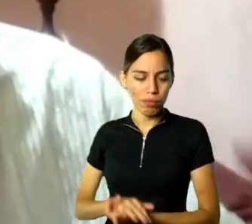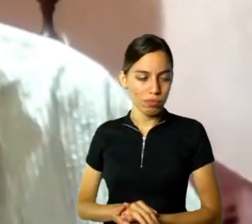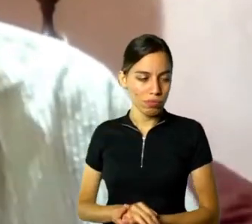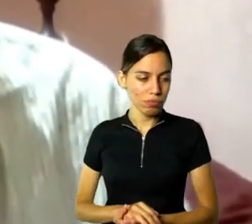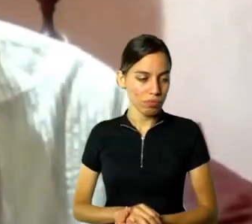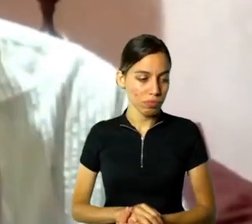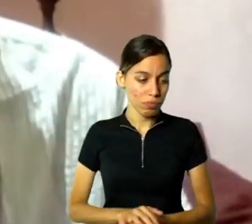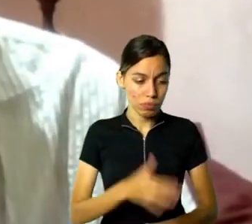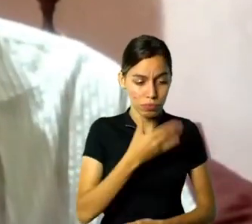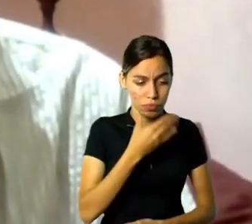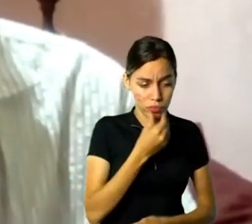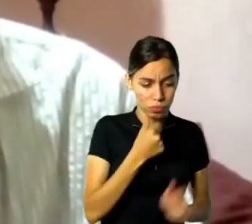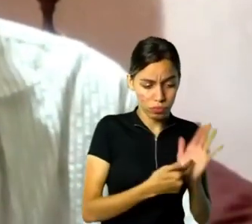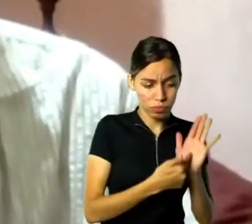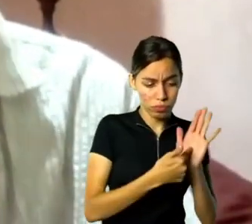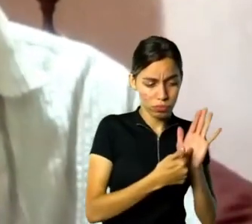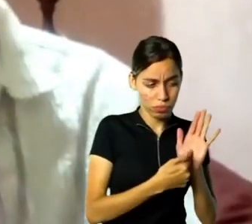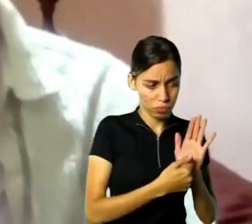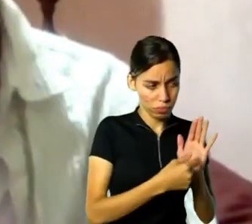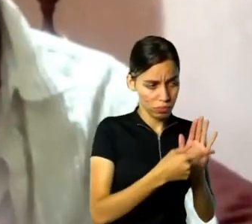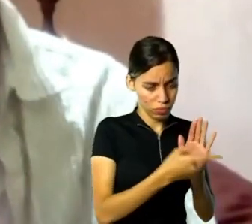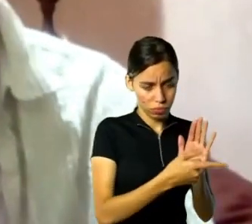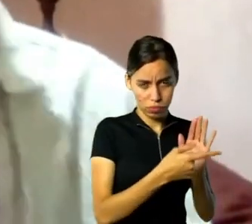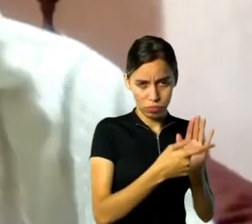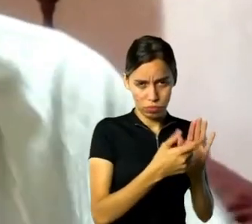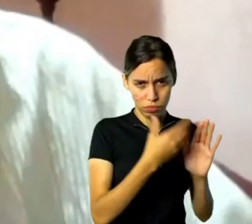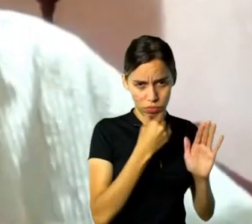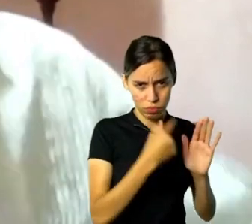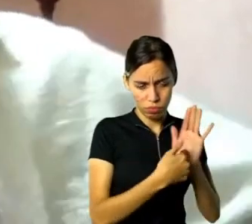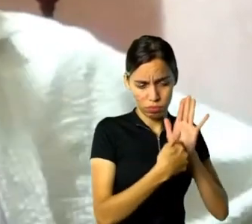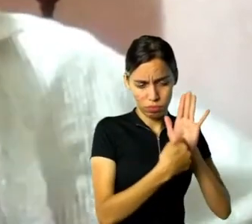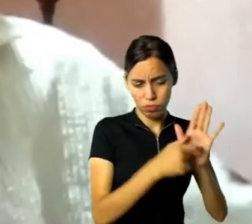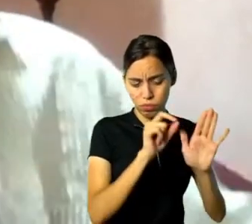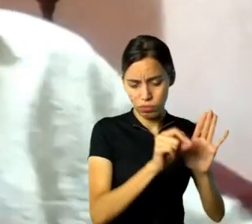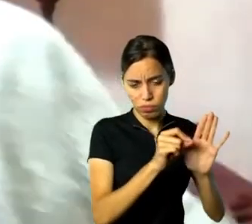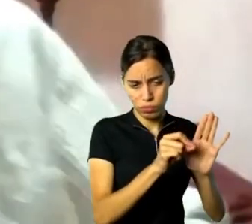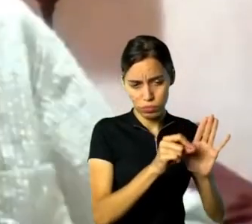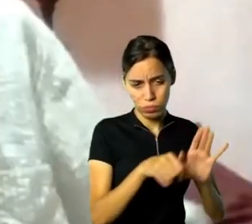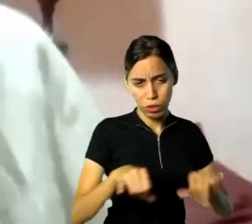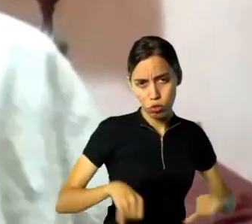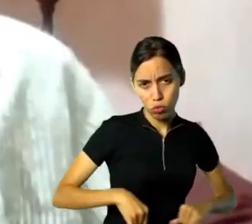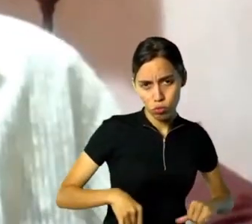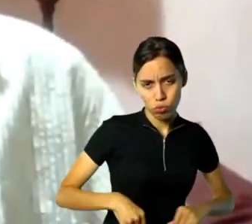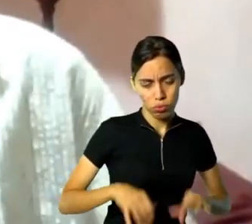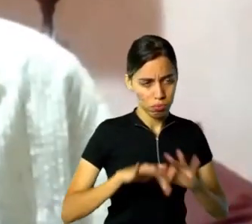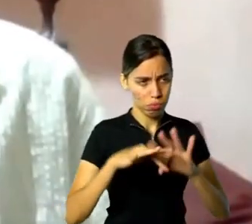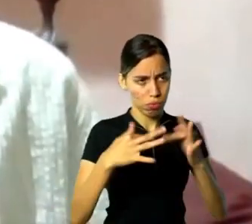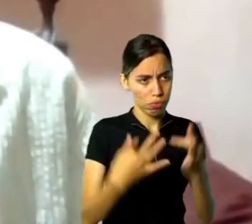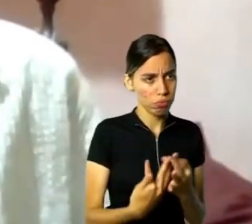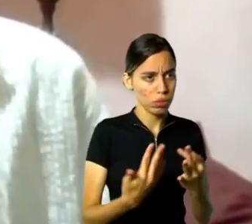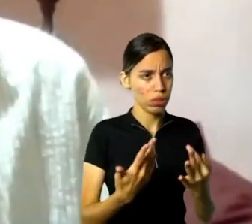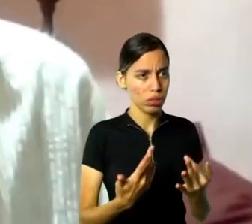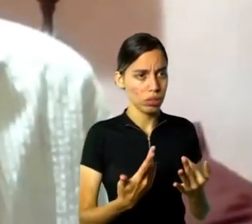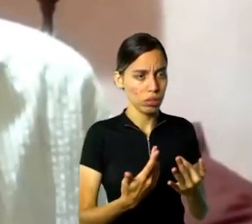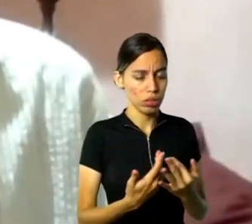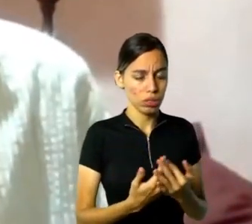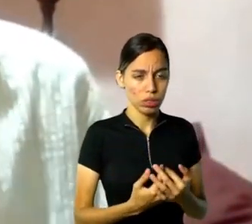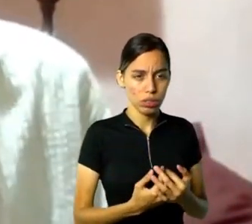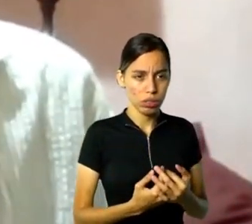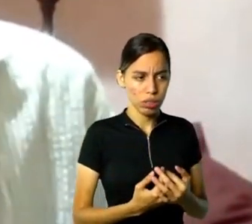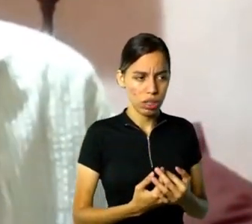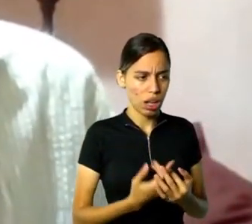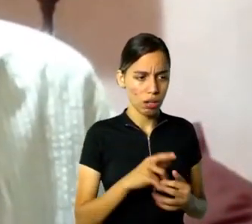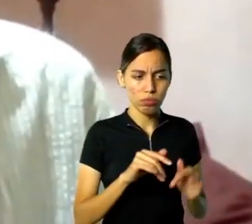né, do povo, assim, ele não tinha essa coisa de sofrimento, era uma família digna, feliz ali, não é porque a família